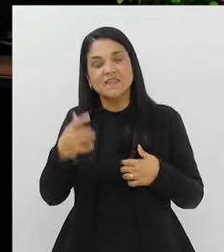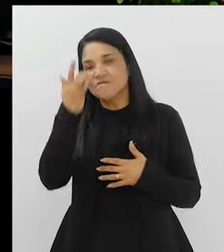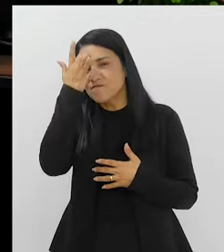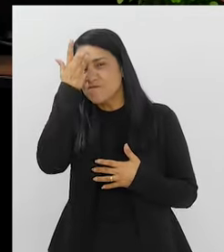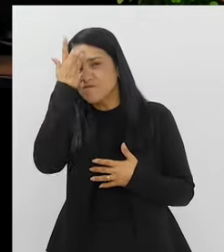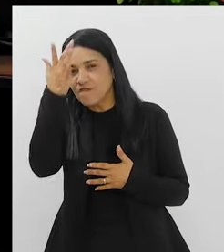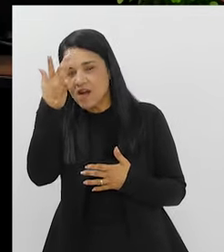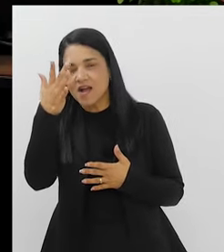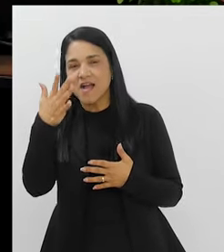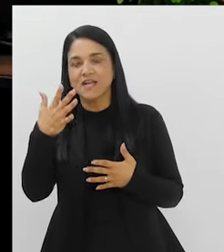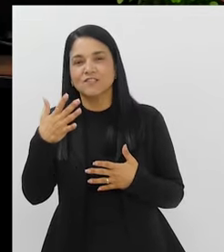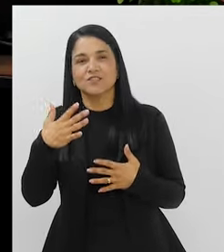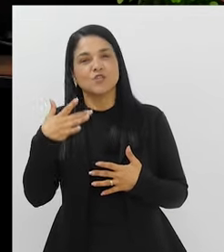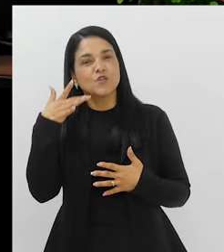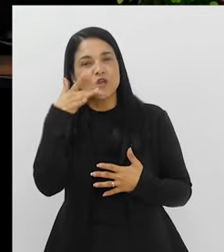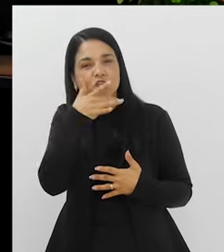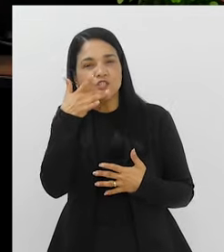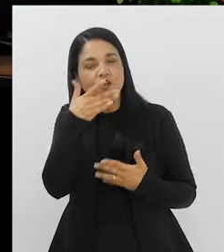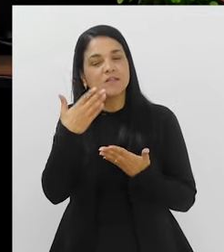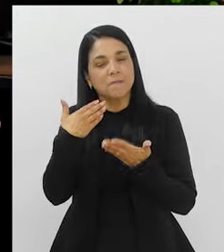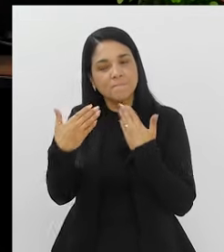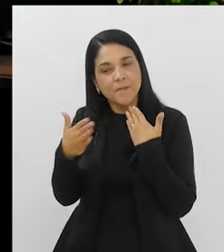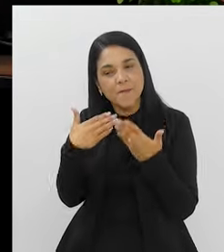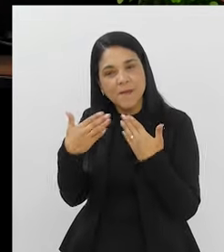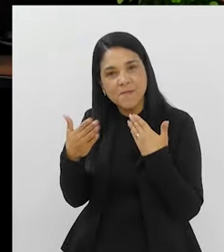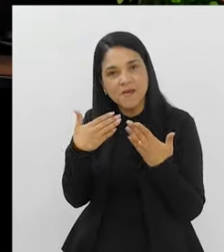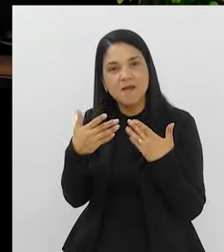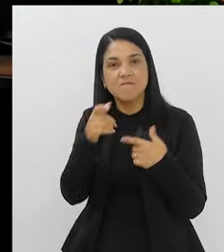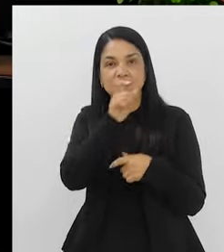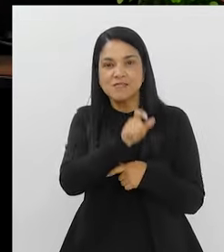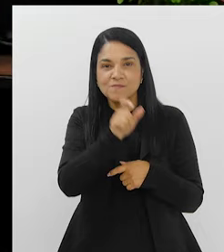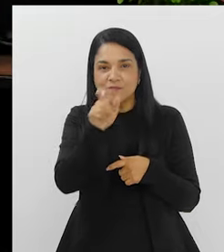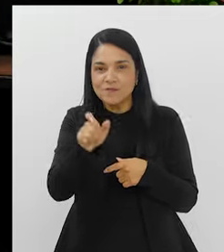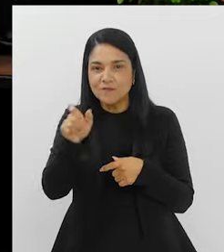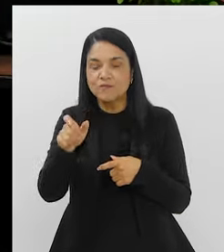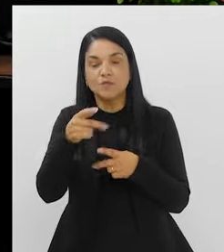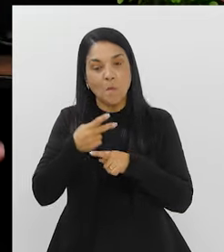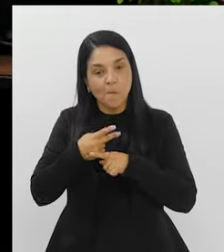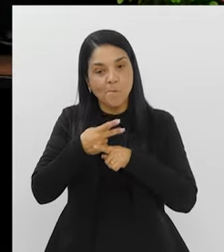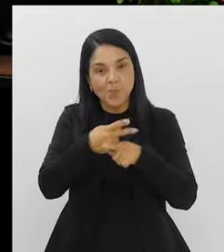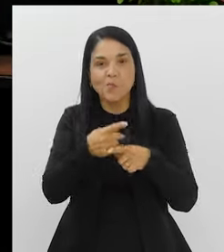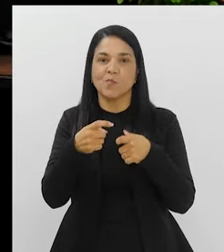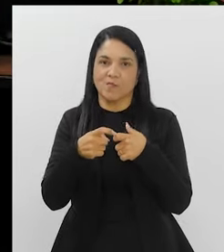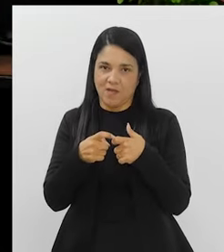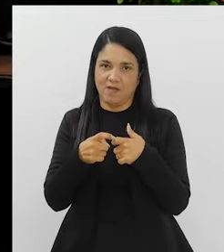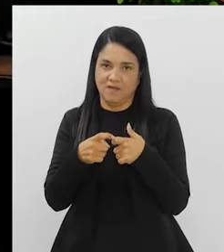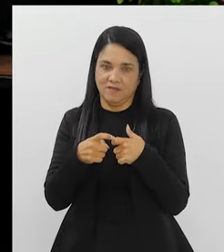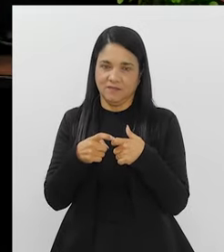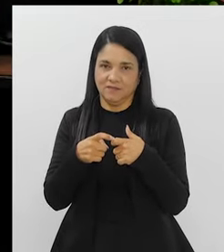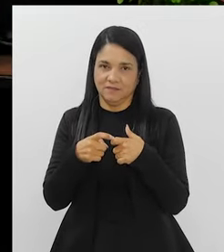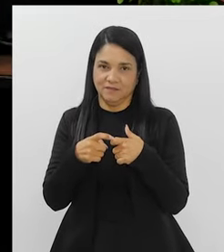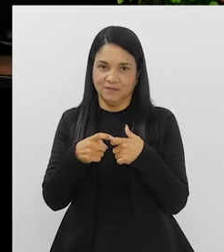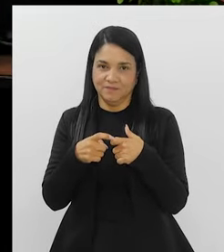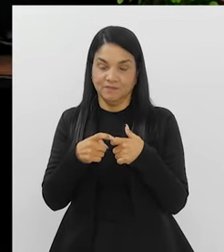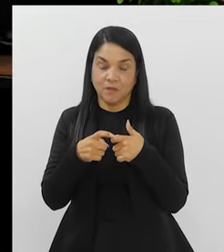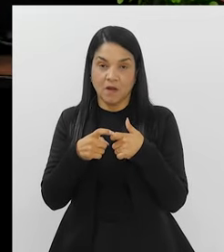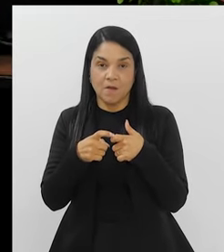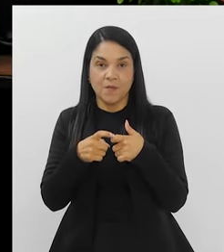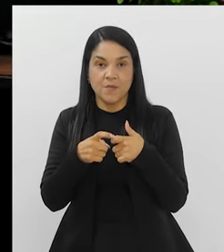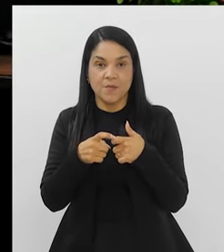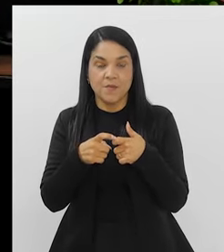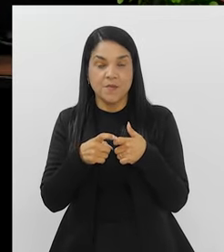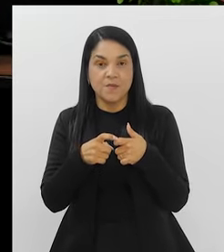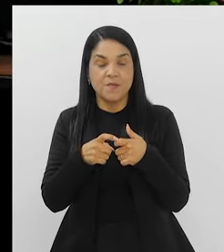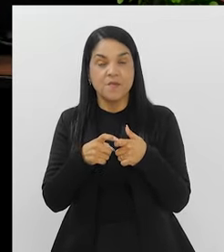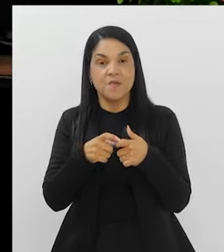isso de uma maneira fácil e deliciosa de conversar pra que as pessoas realmente procurem a gente, né?